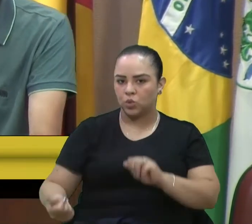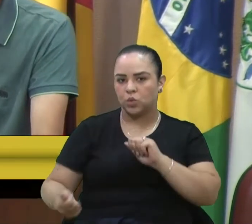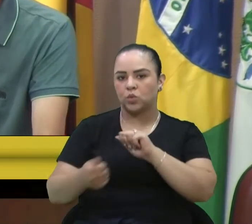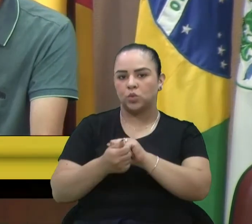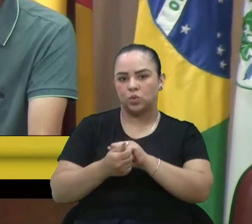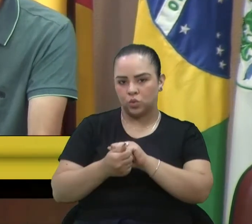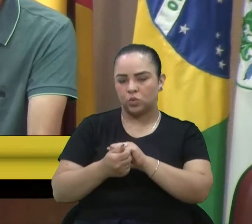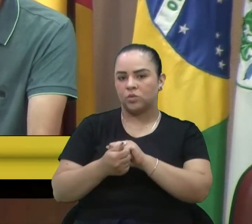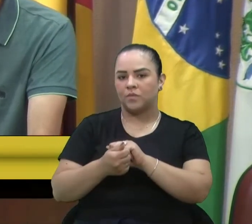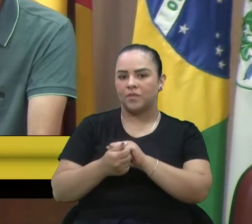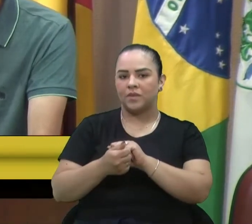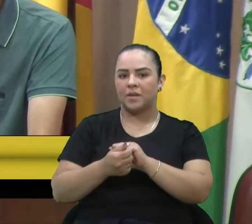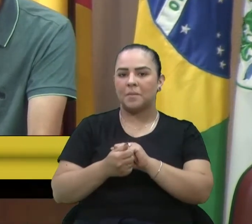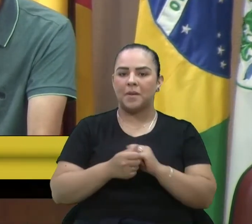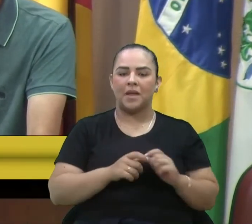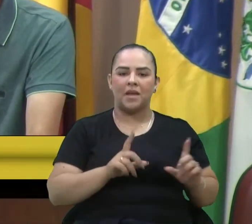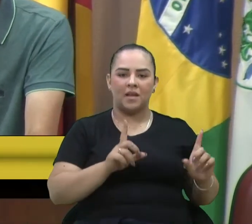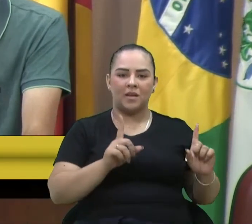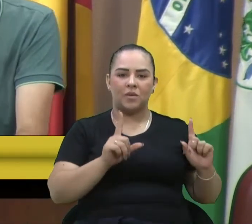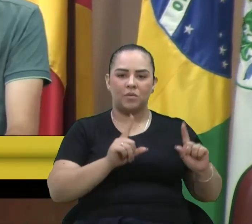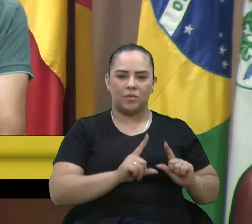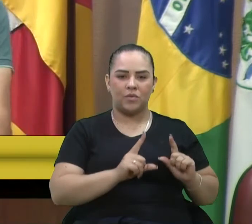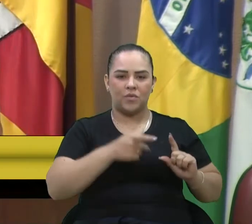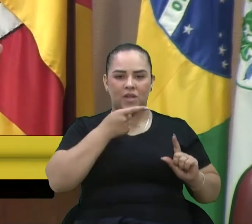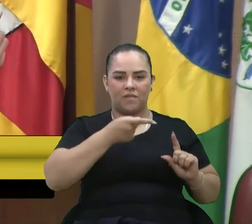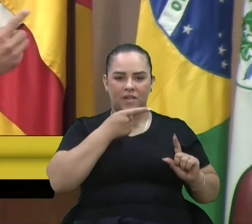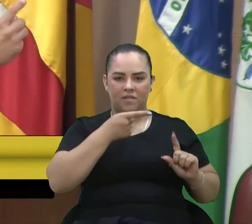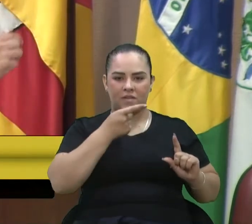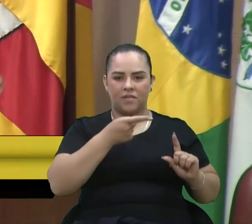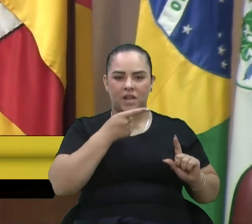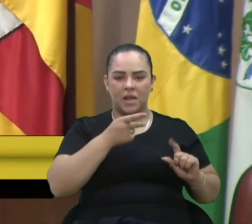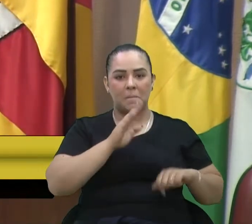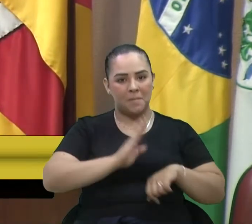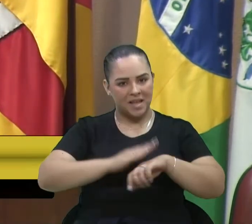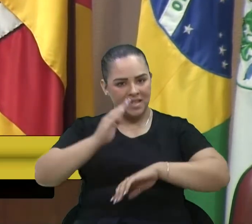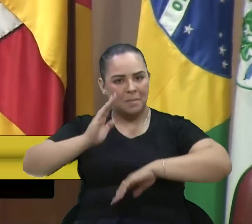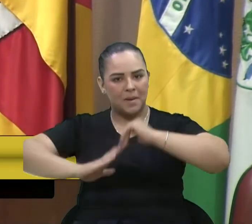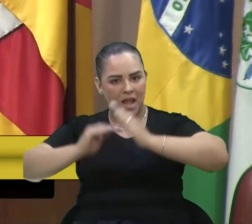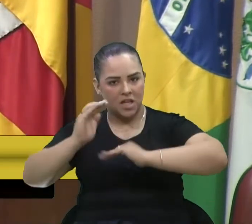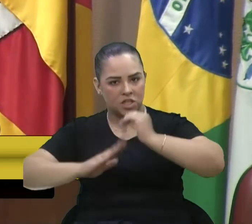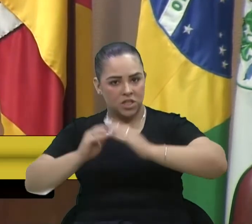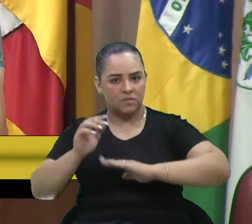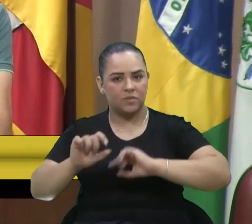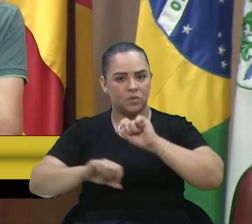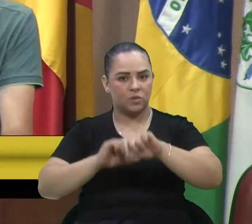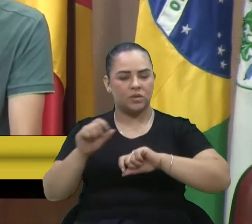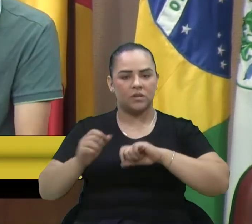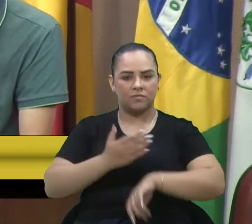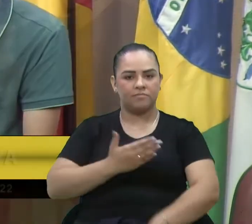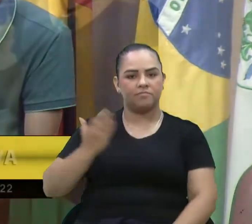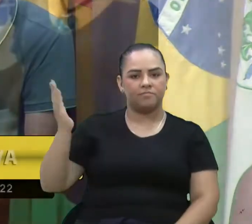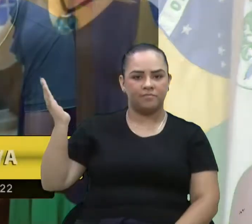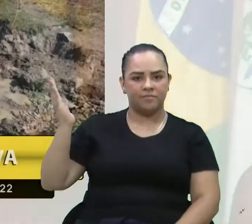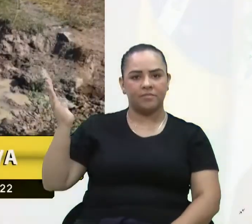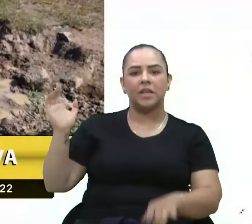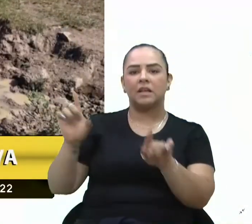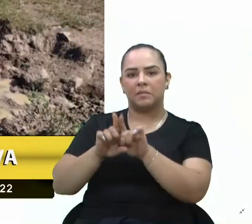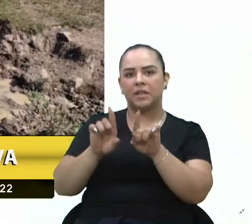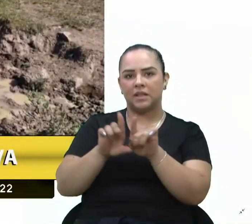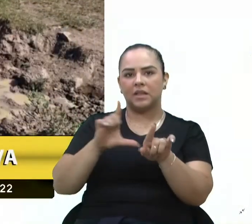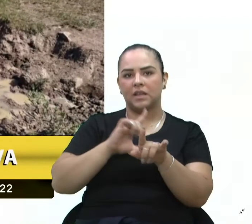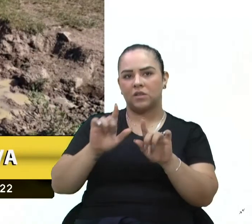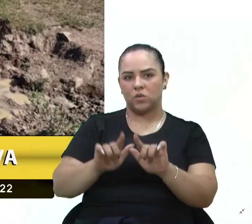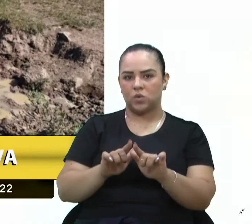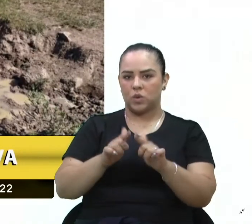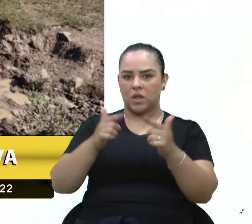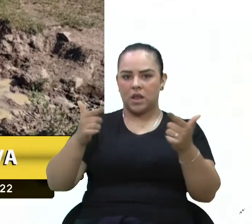menos discurso e mais prática. Nessas imagens que está sendo exibida, inclusive tem uma imagem do jornal Pioneiro, que fez